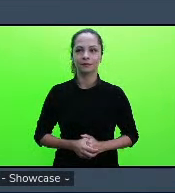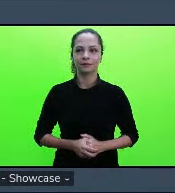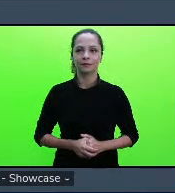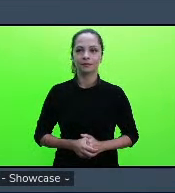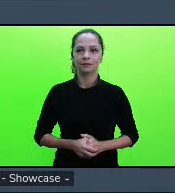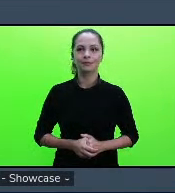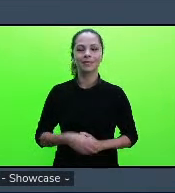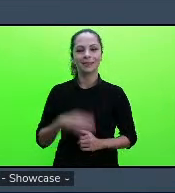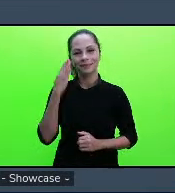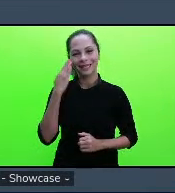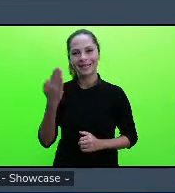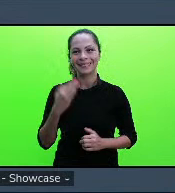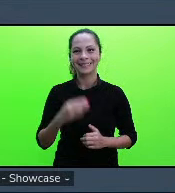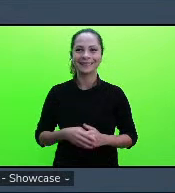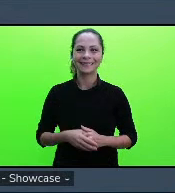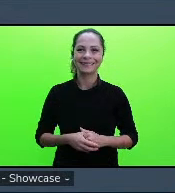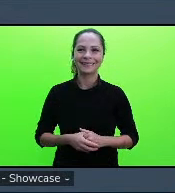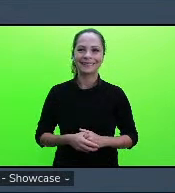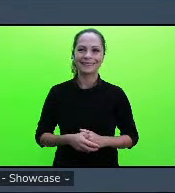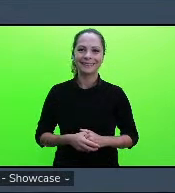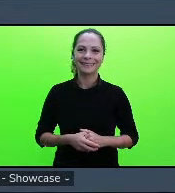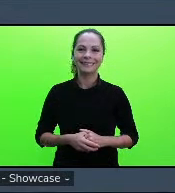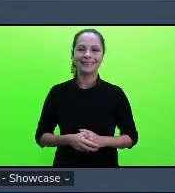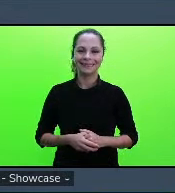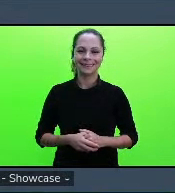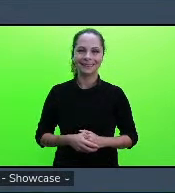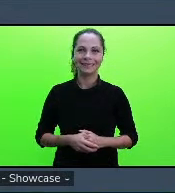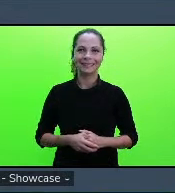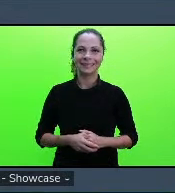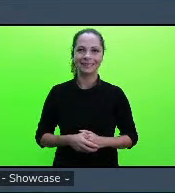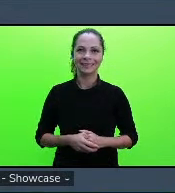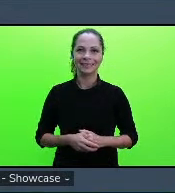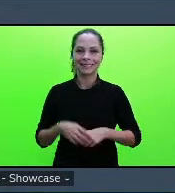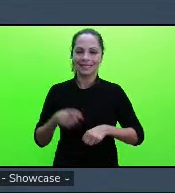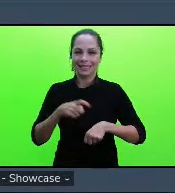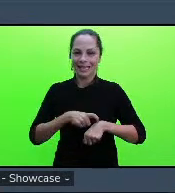obrigada vou só disparar aqui o seu tempo só um minutinho